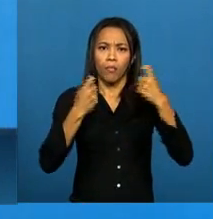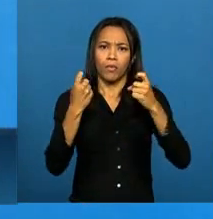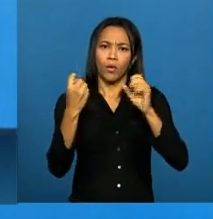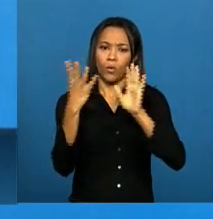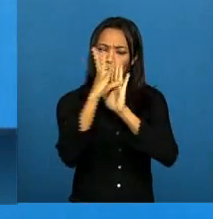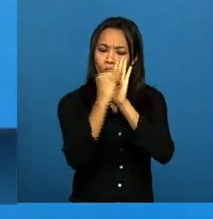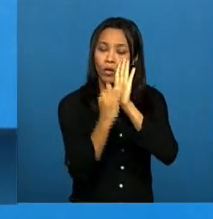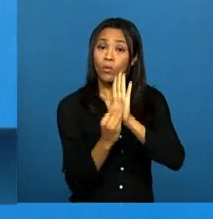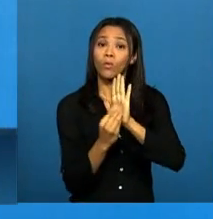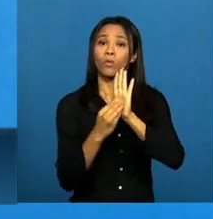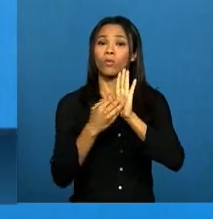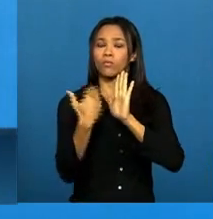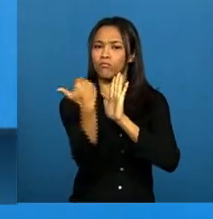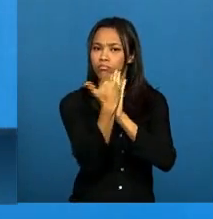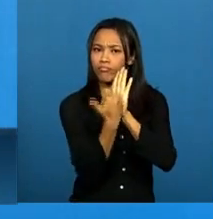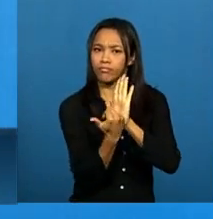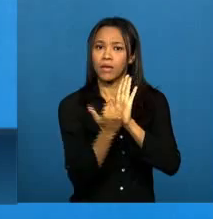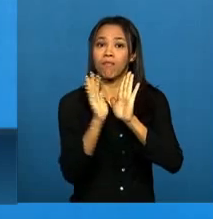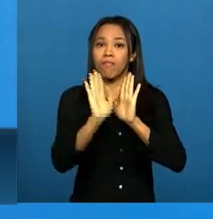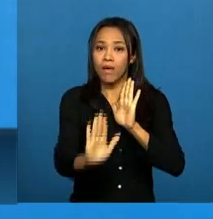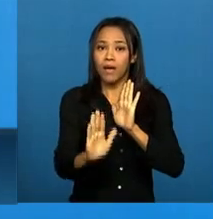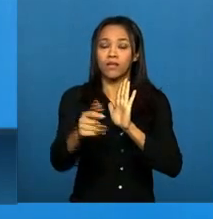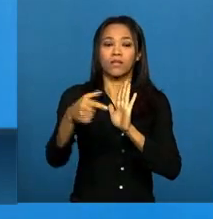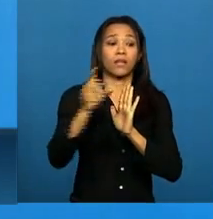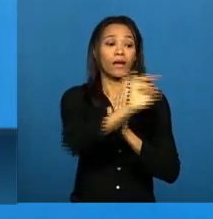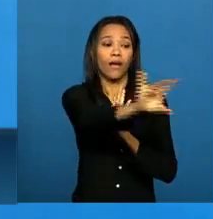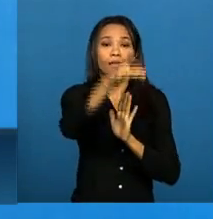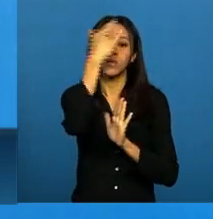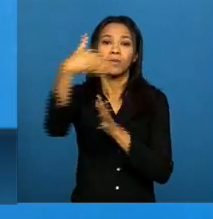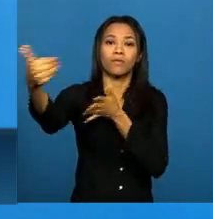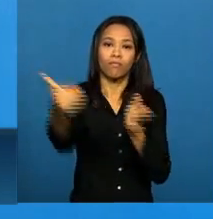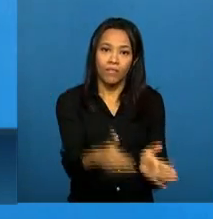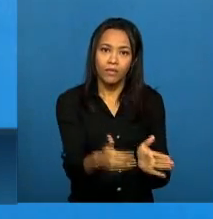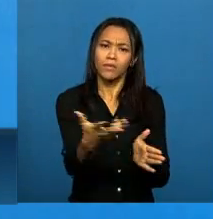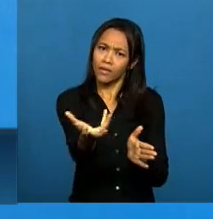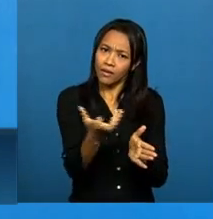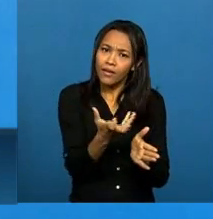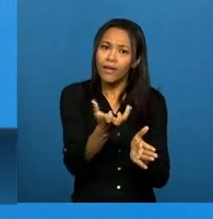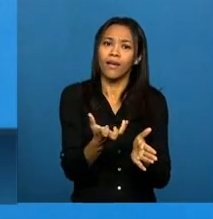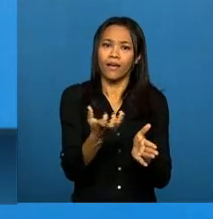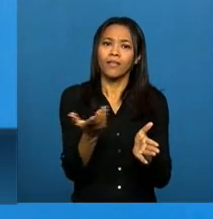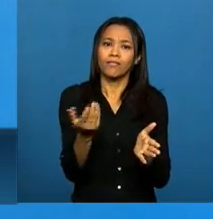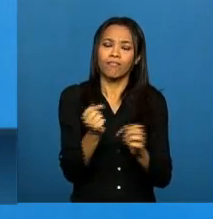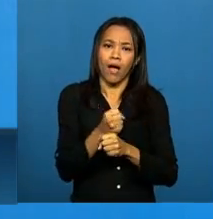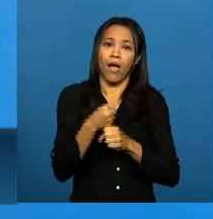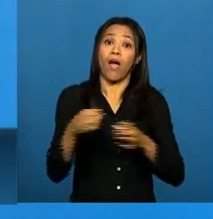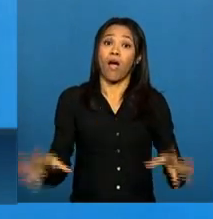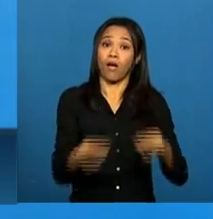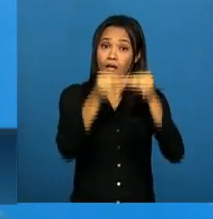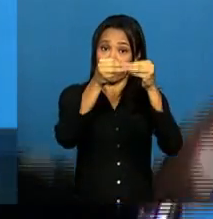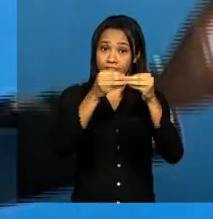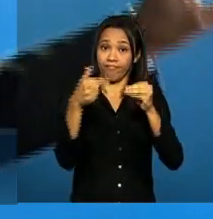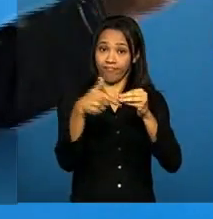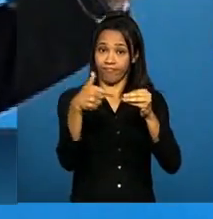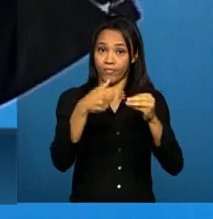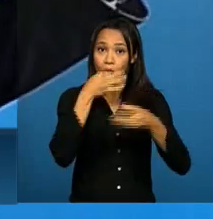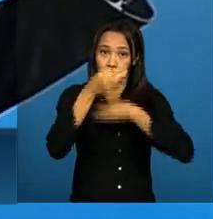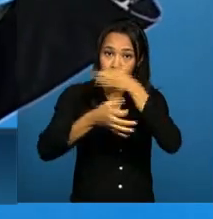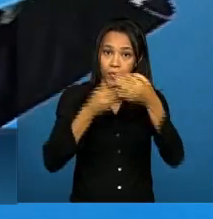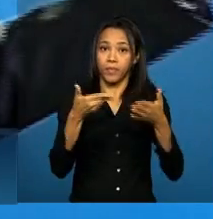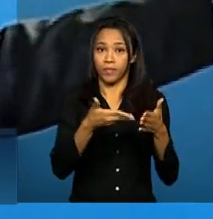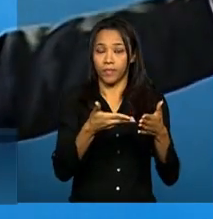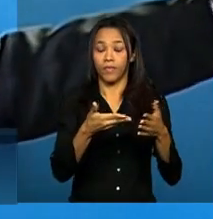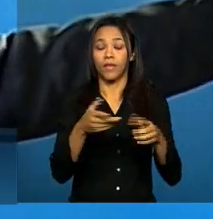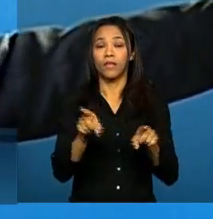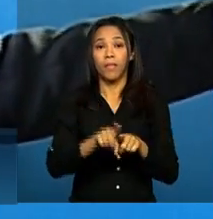de contribuição do usuário e daquele que quer participar do debate, mas também a